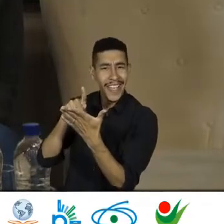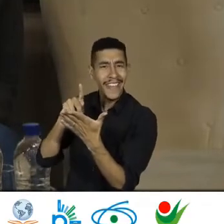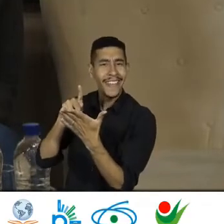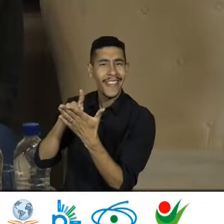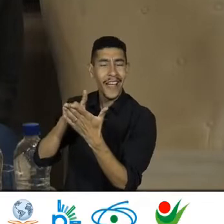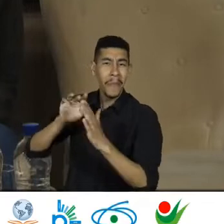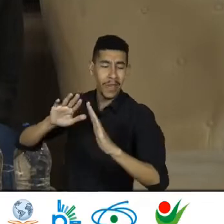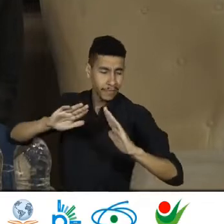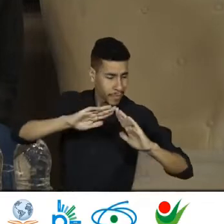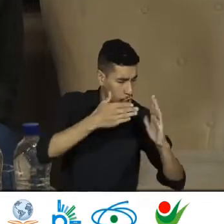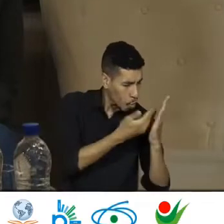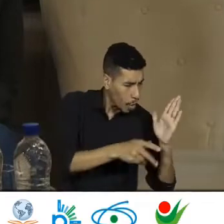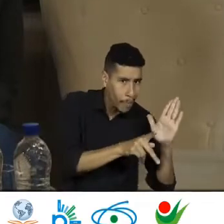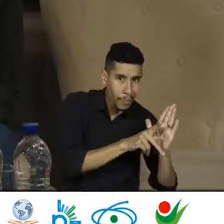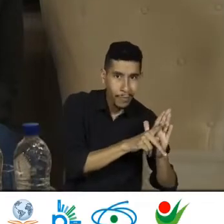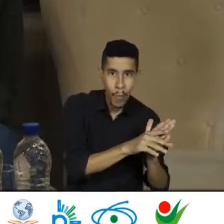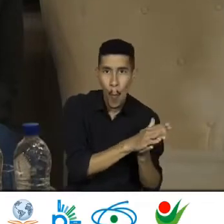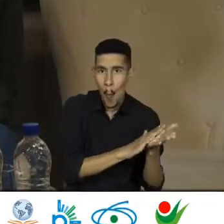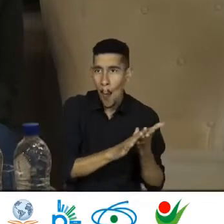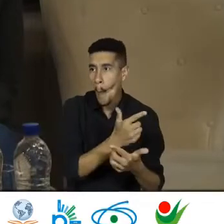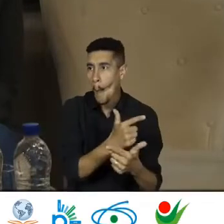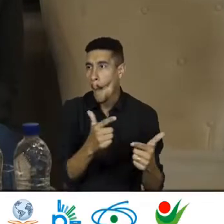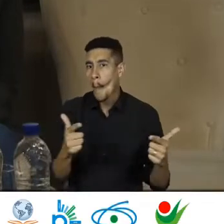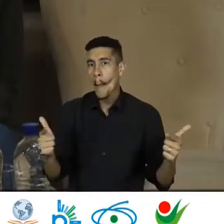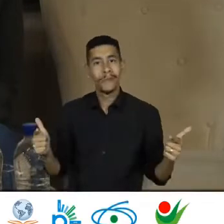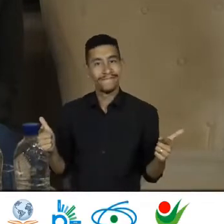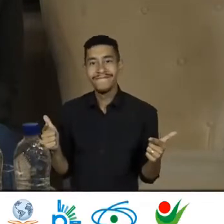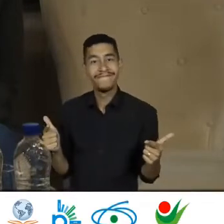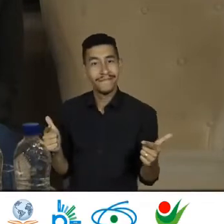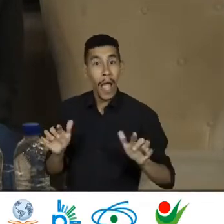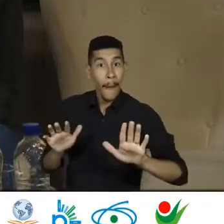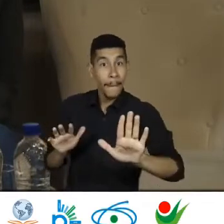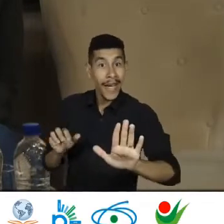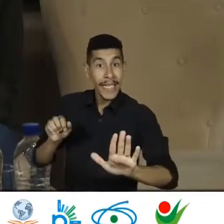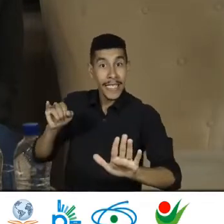gente